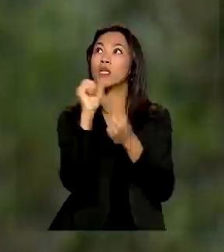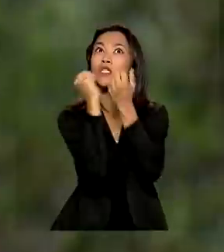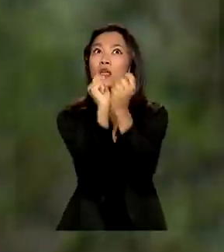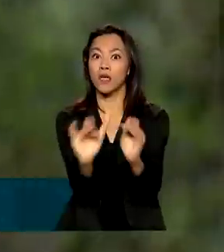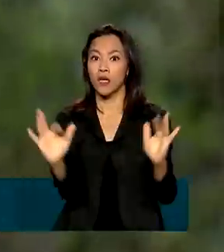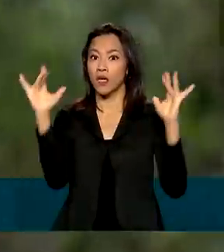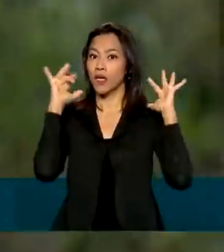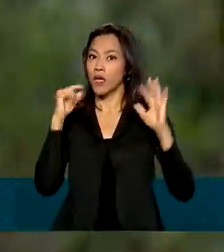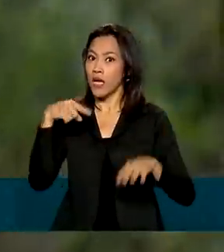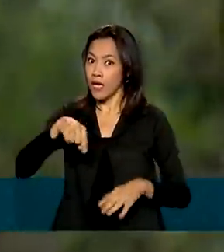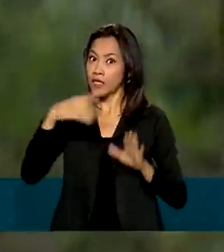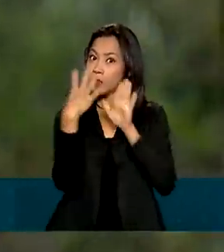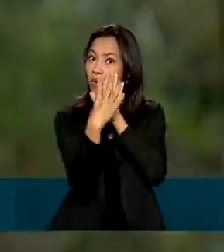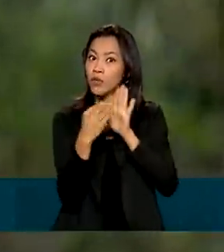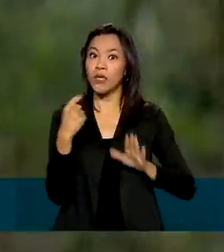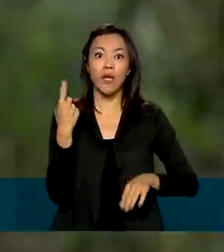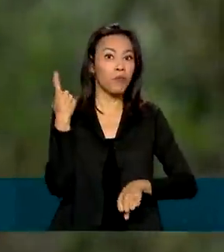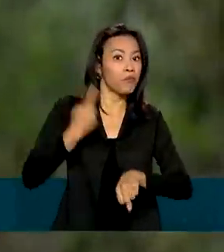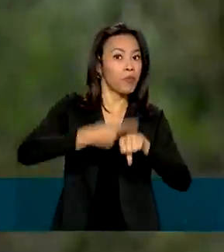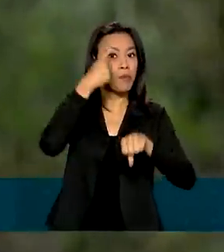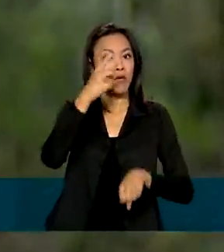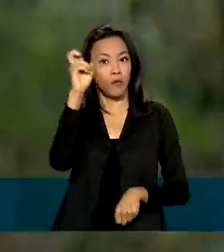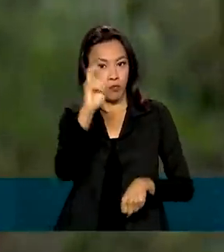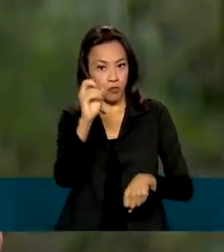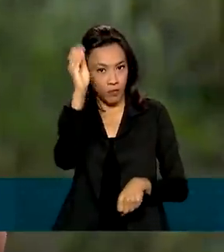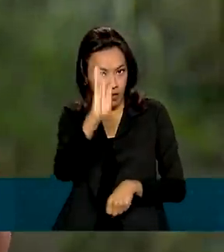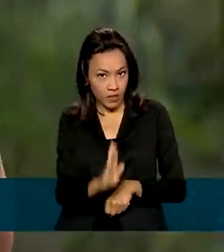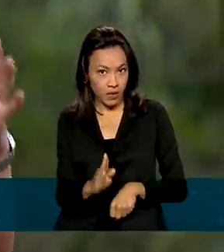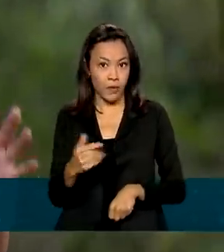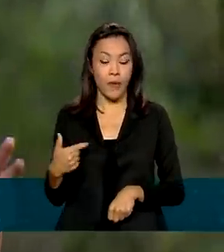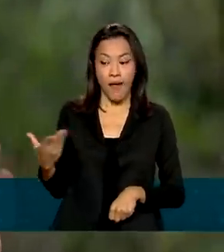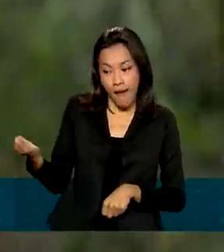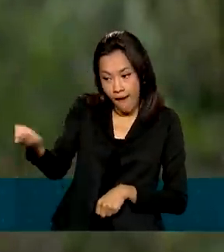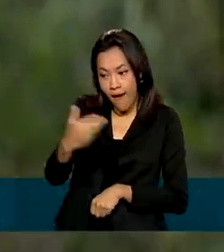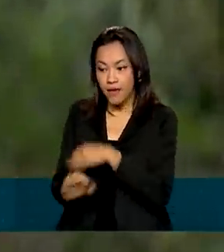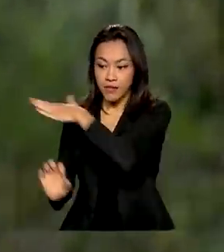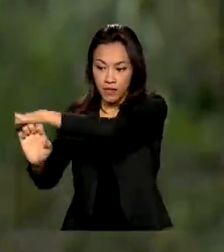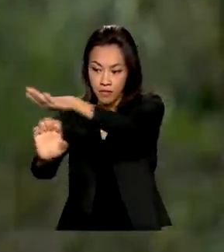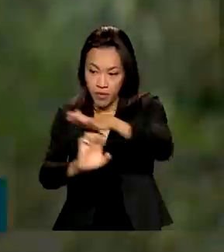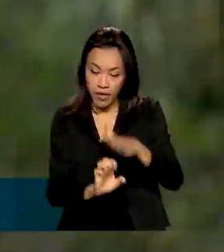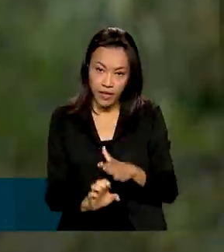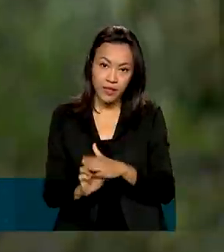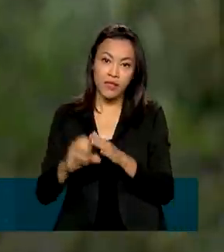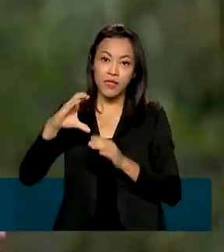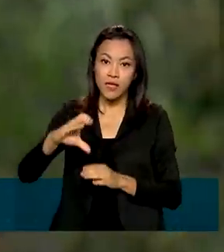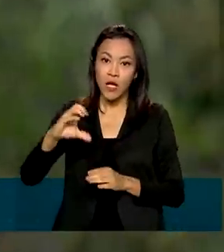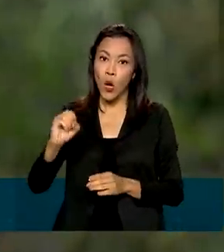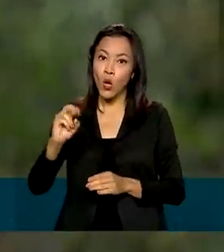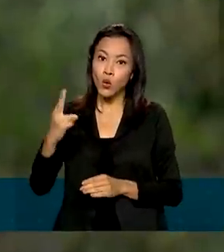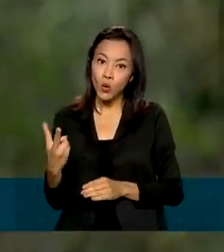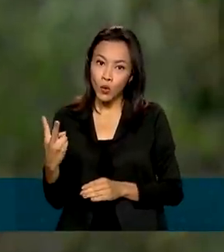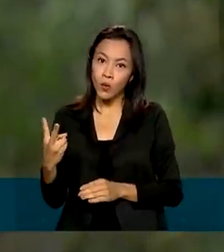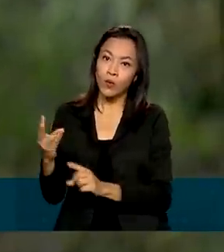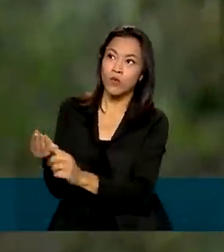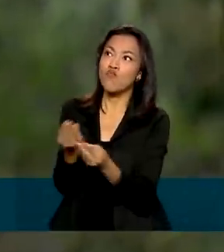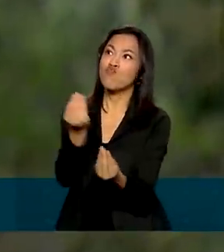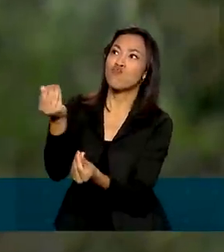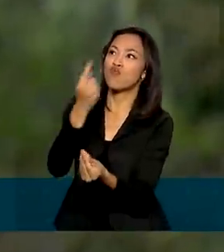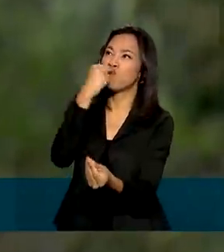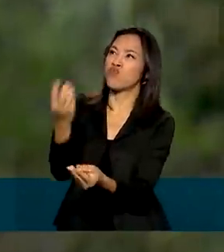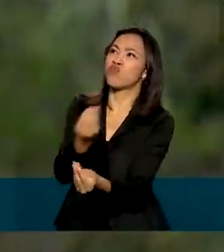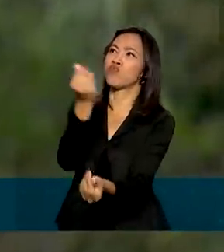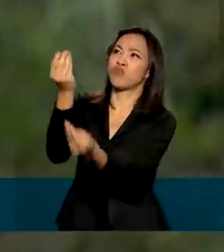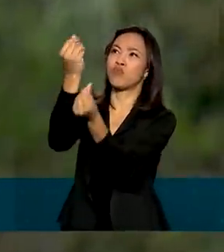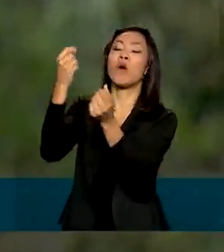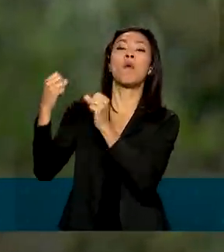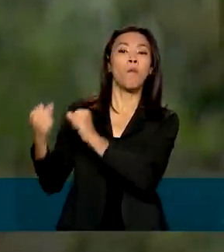inédito no Brasil. Na prática, as empresas que lançam carbono na atmosfera durante suas atividades vão poder comprar